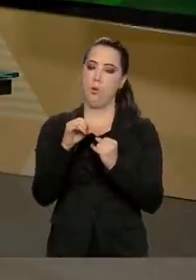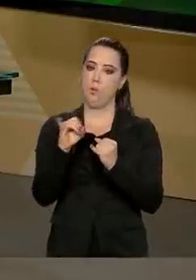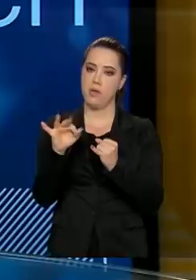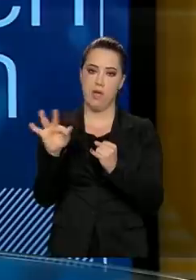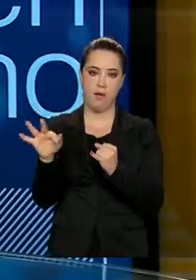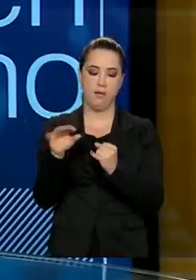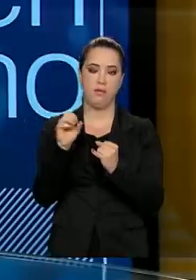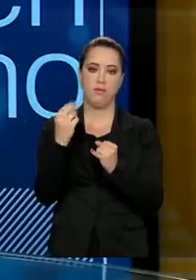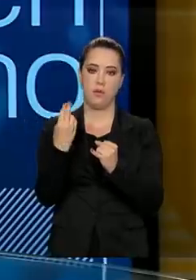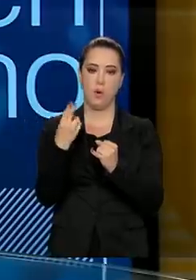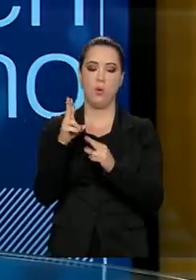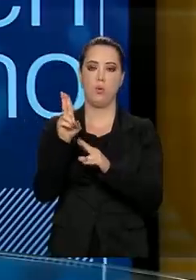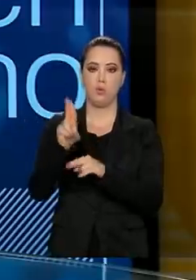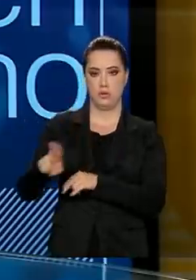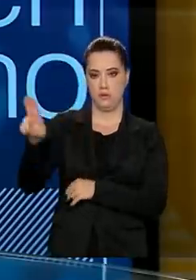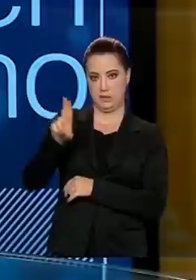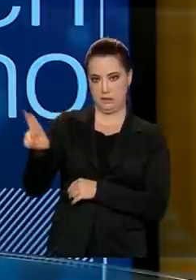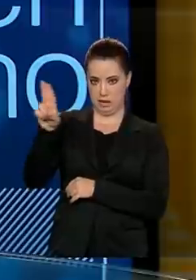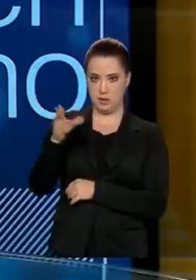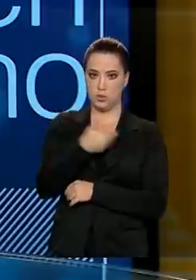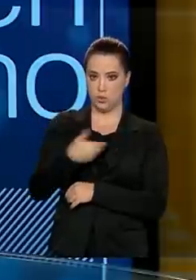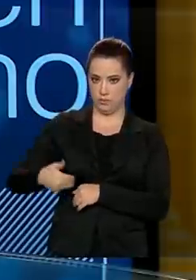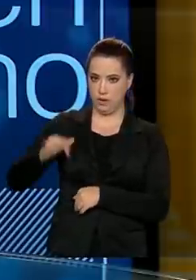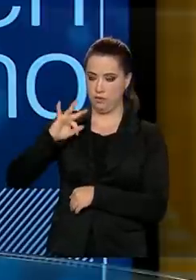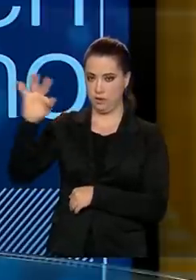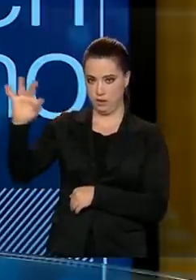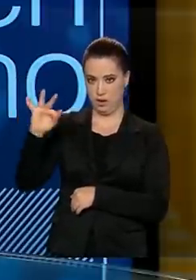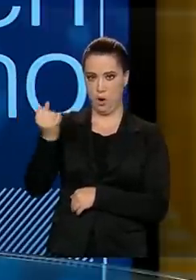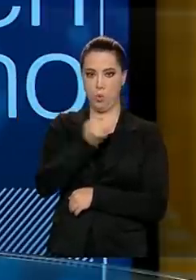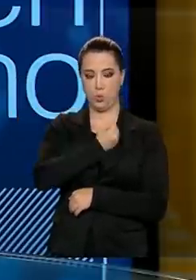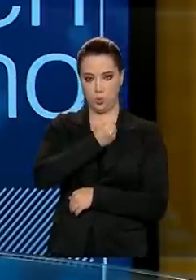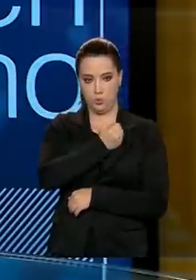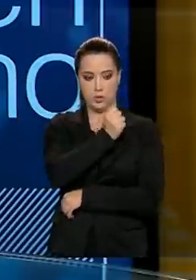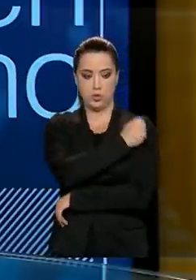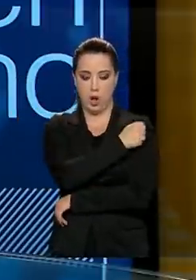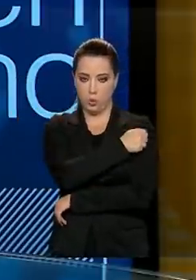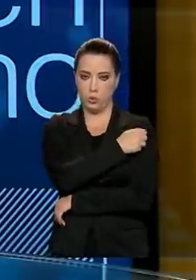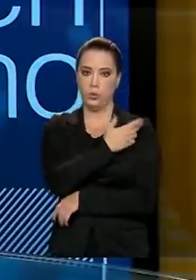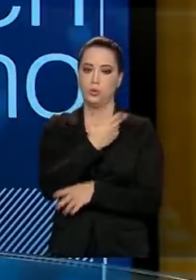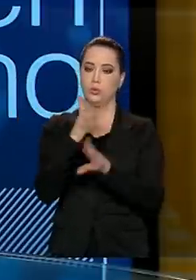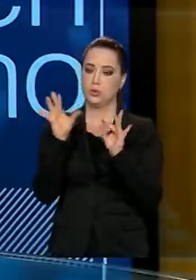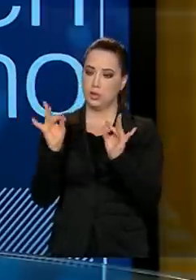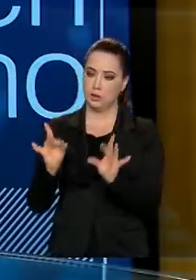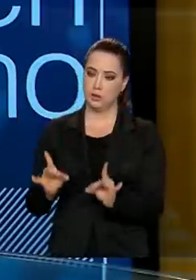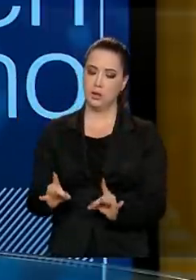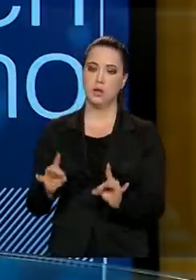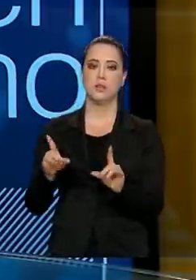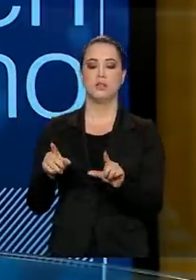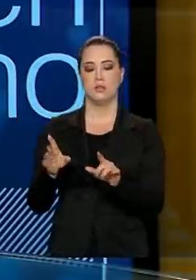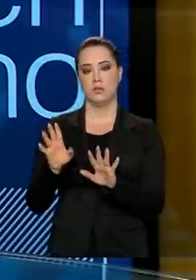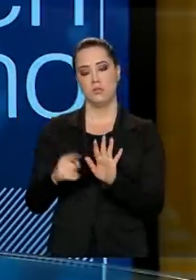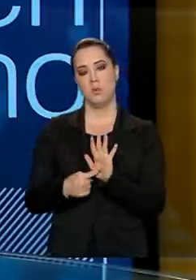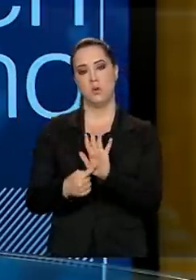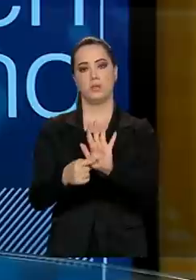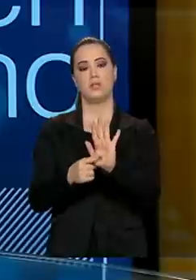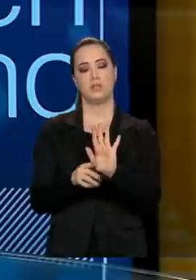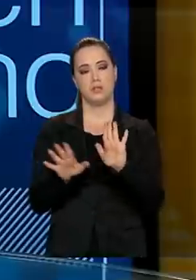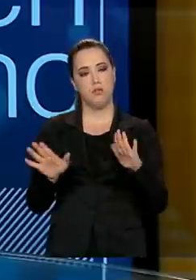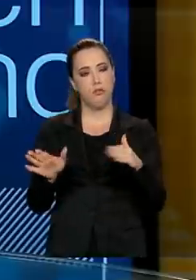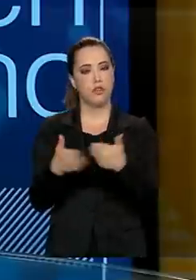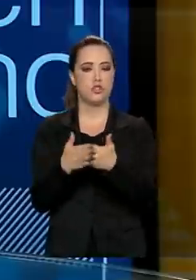municípios do país, com o número de alunos e a informação se a instituição havia ou não